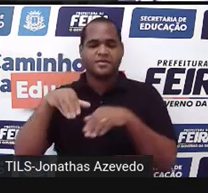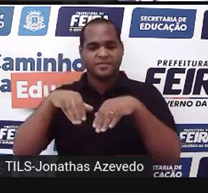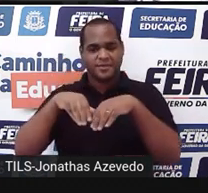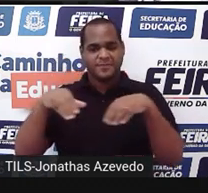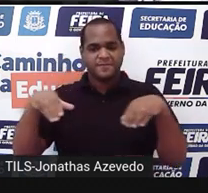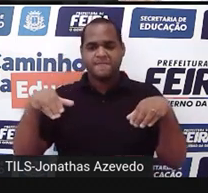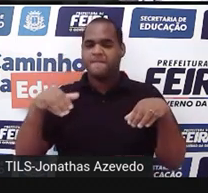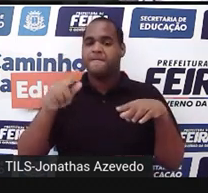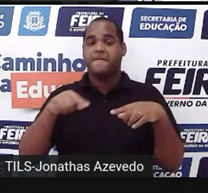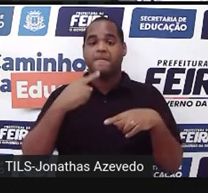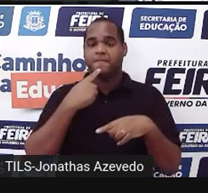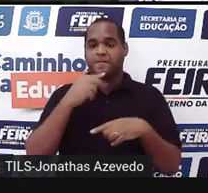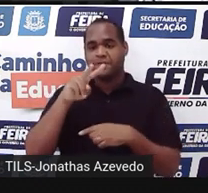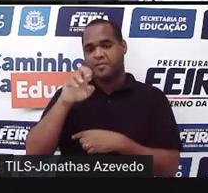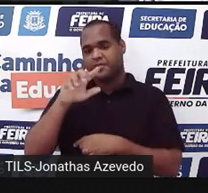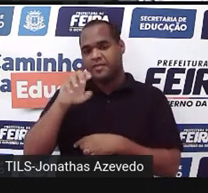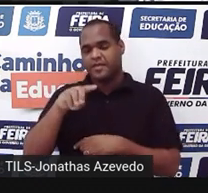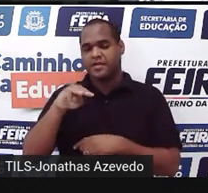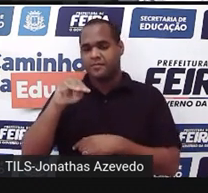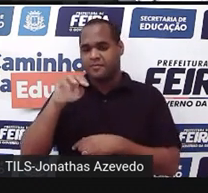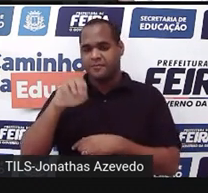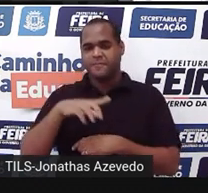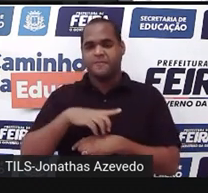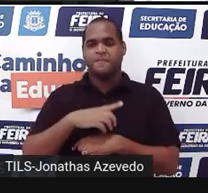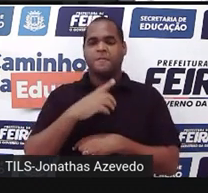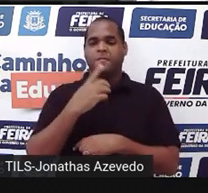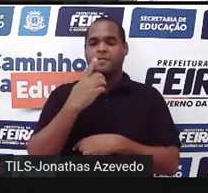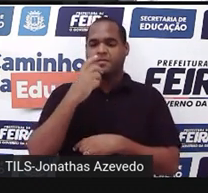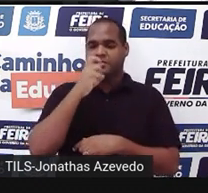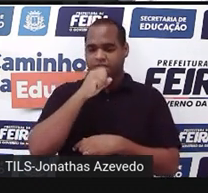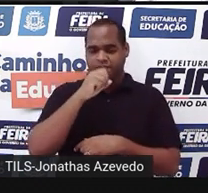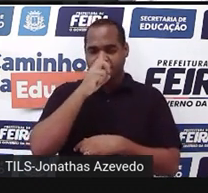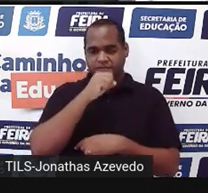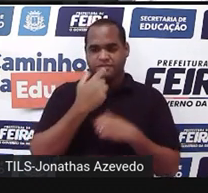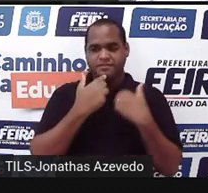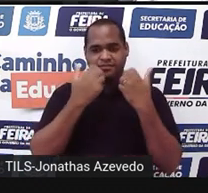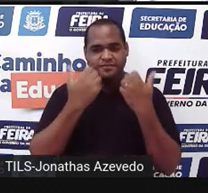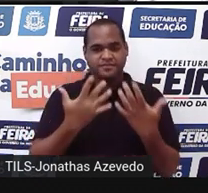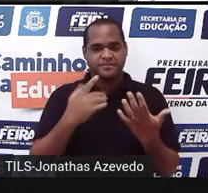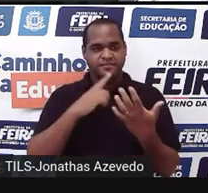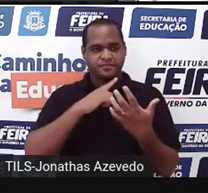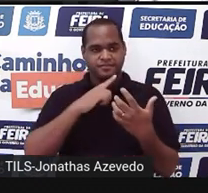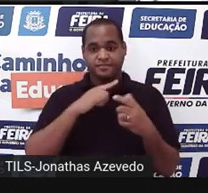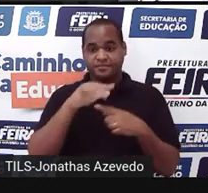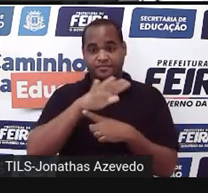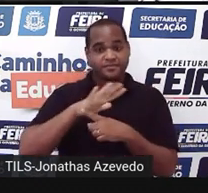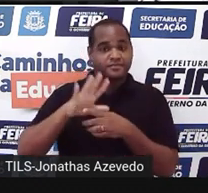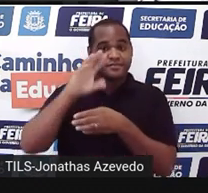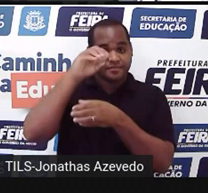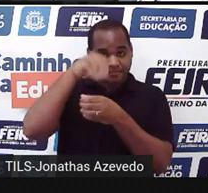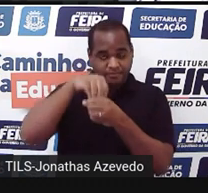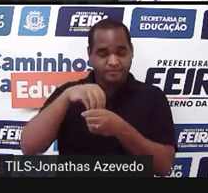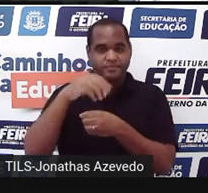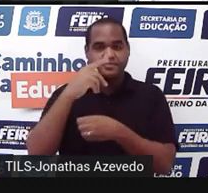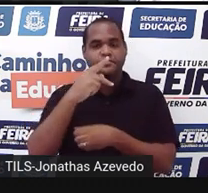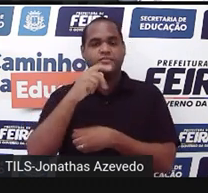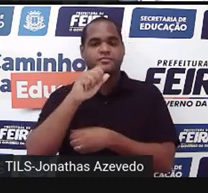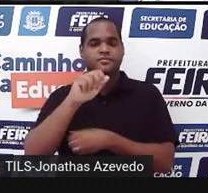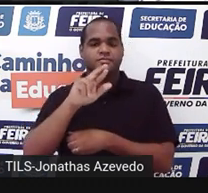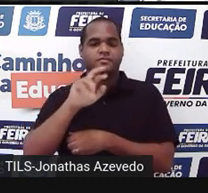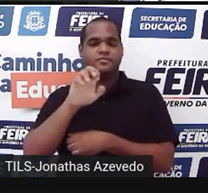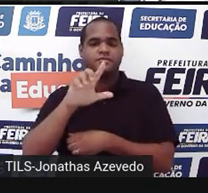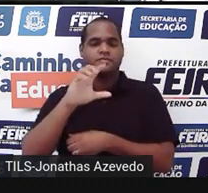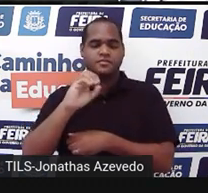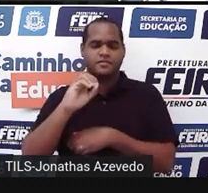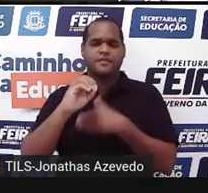volume que está ali destacado em laranja, eu estou falando de medir o espaço de dentro do paralelepípedo. Então,